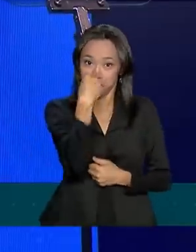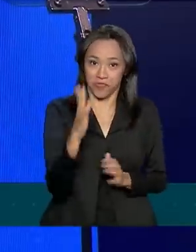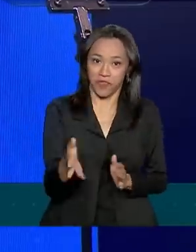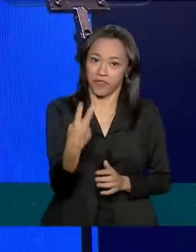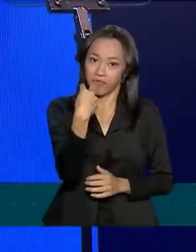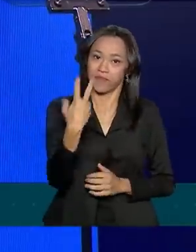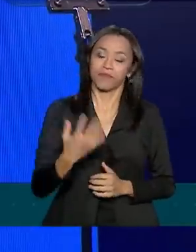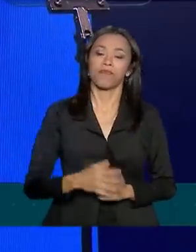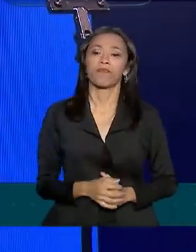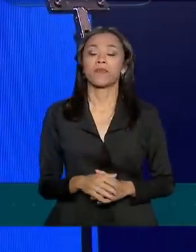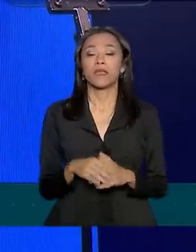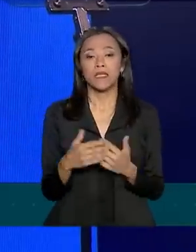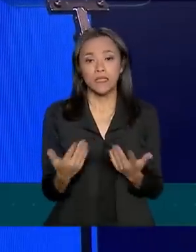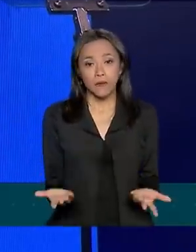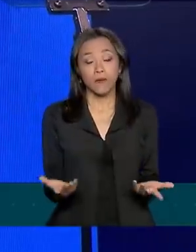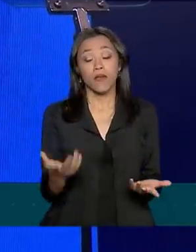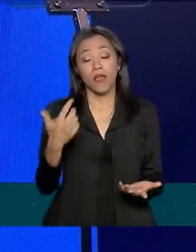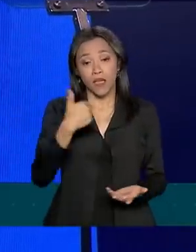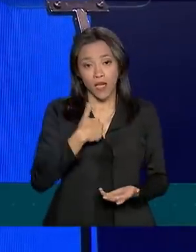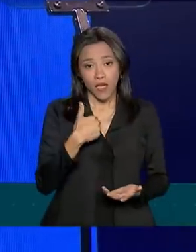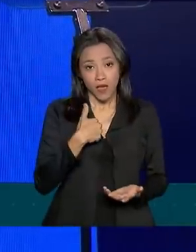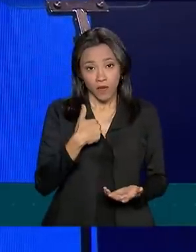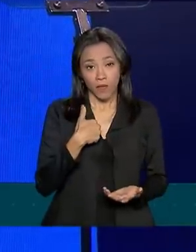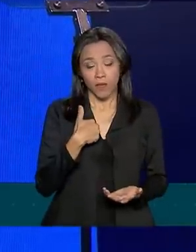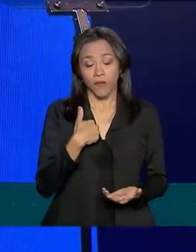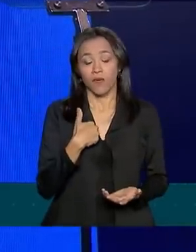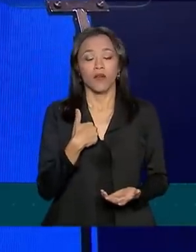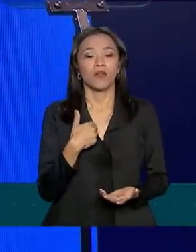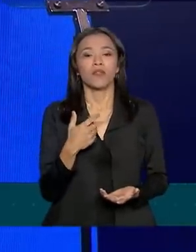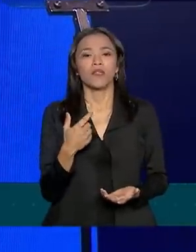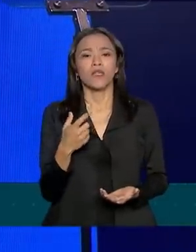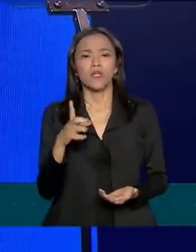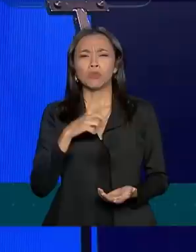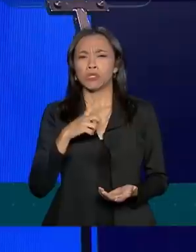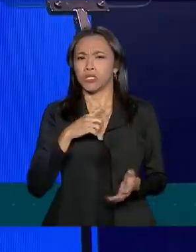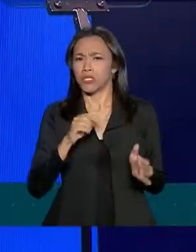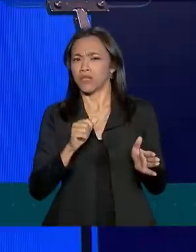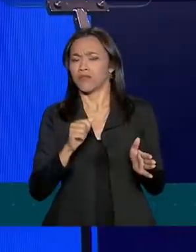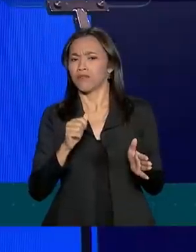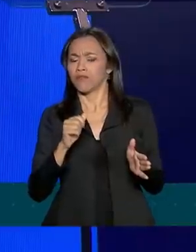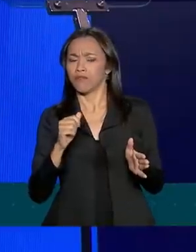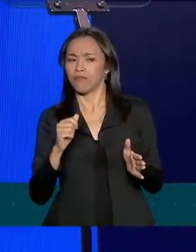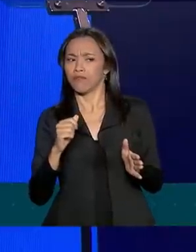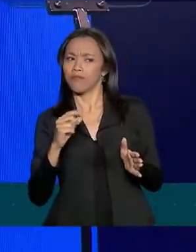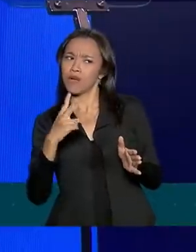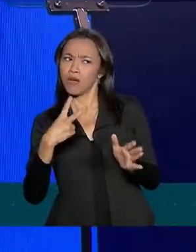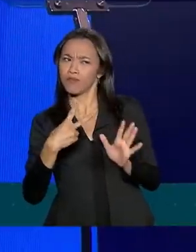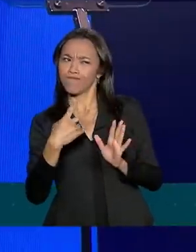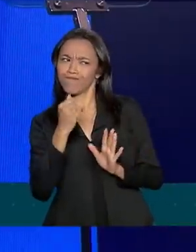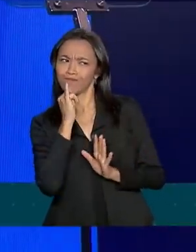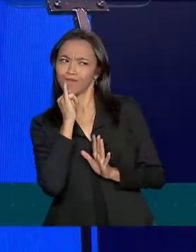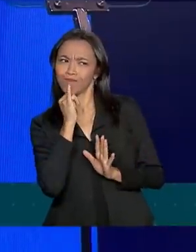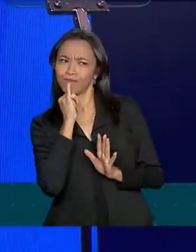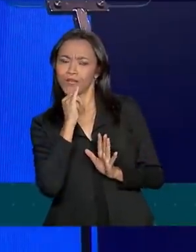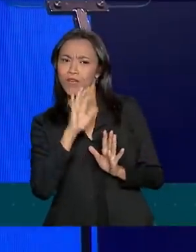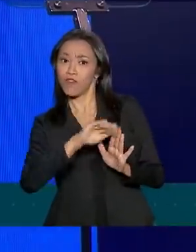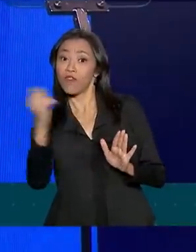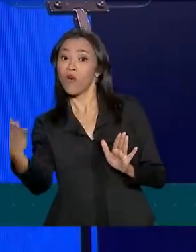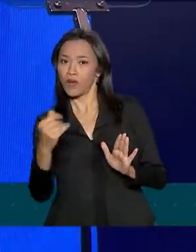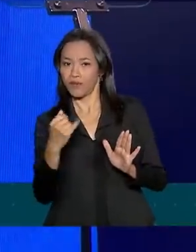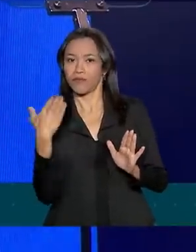E, enquanto eu estava do lado de lá, eu tinha uma imagem dos senhores, do Banco do Brasil,